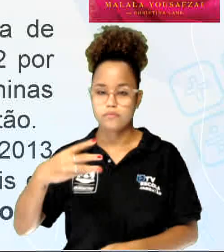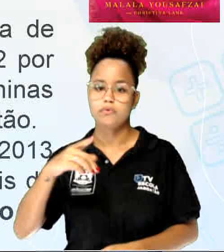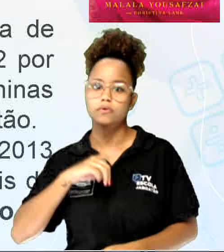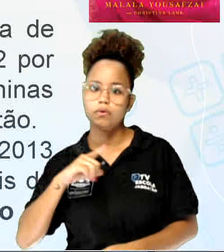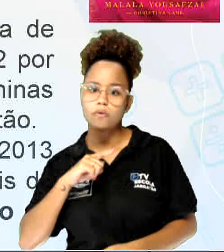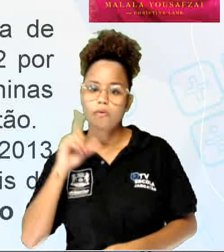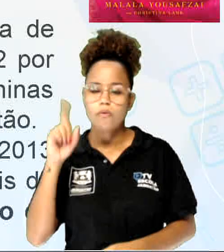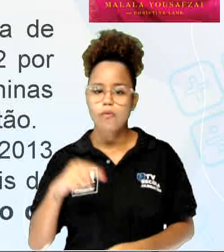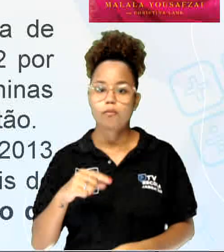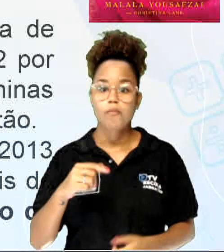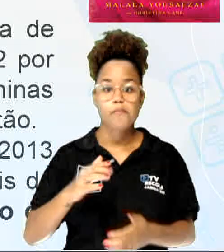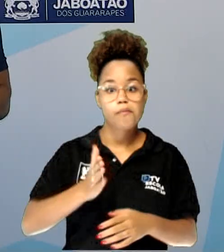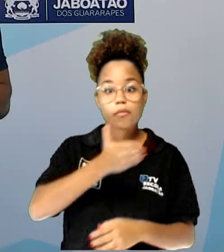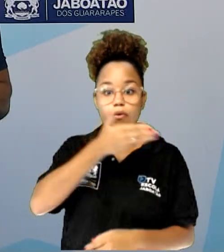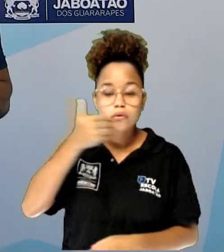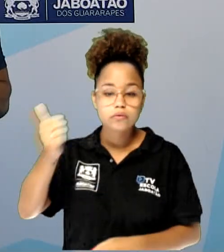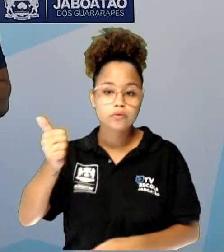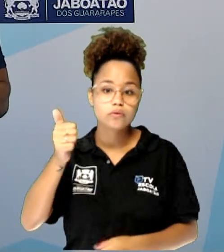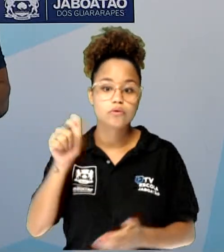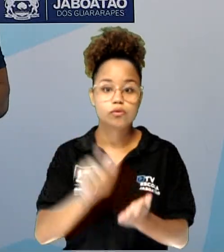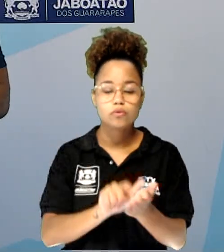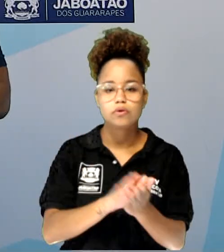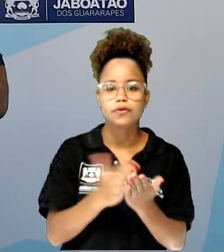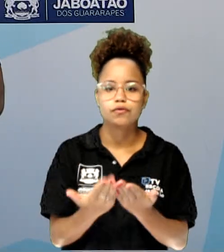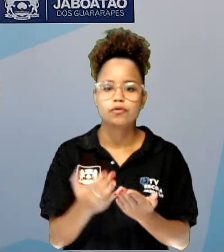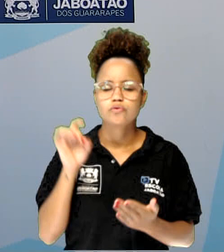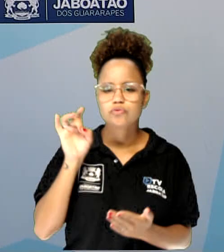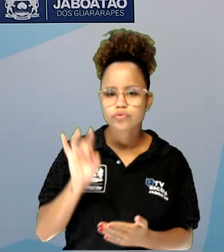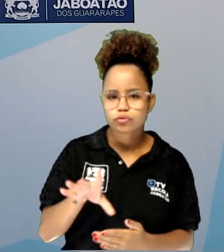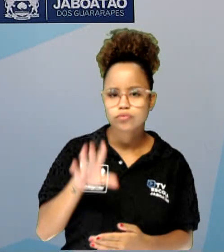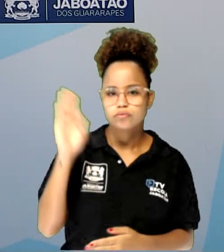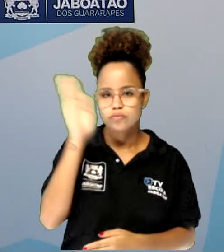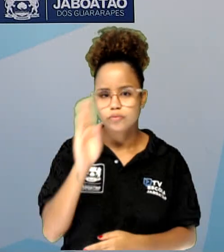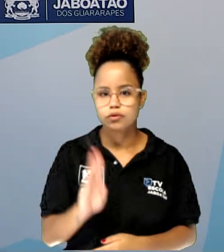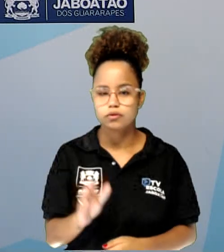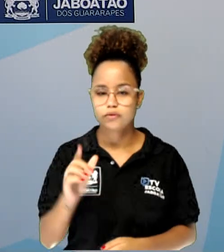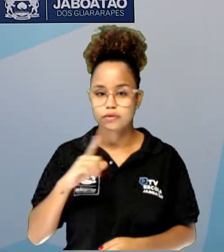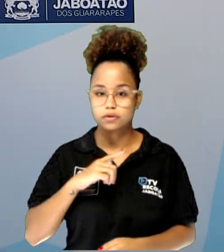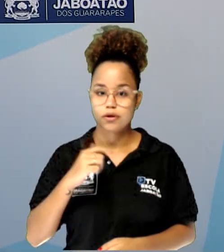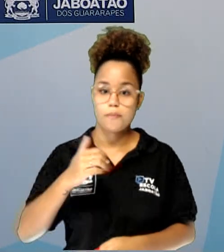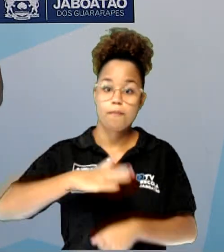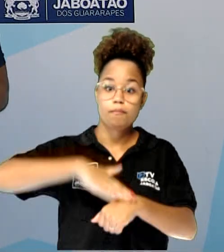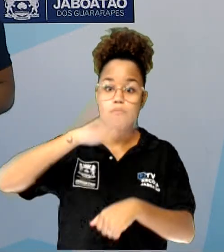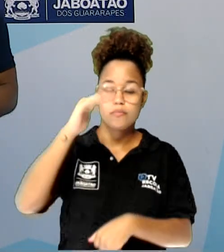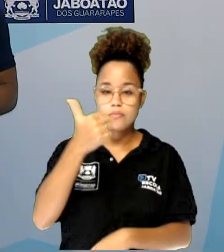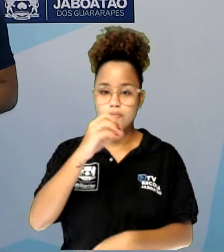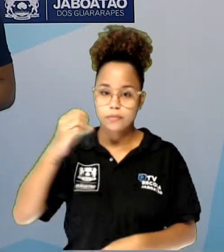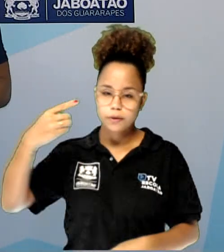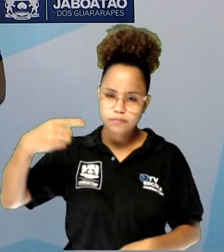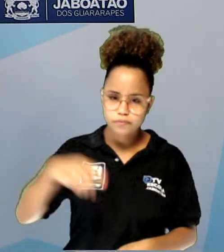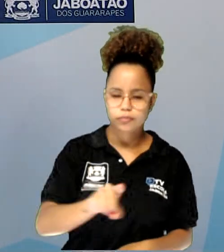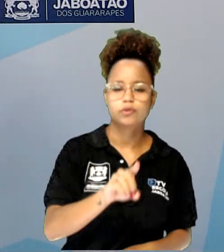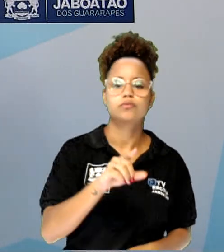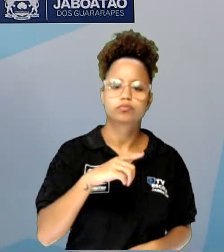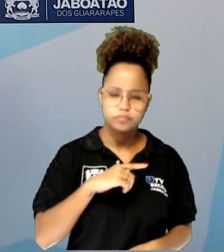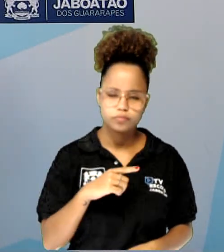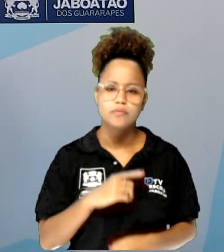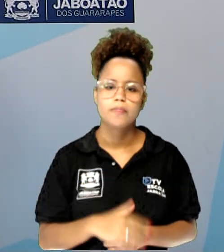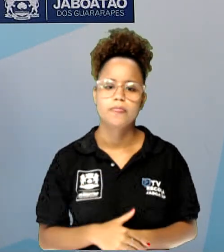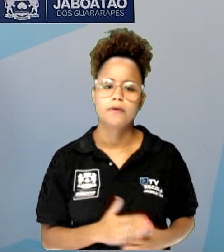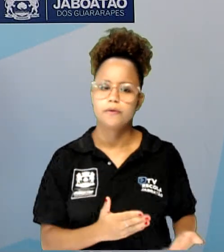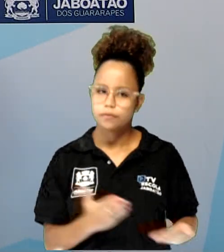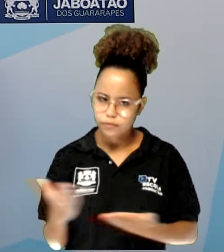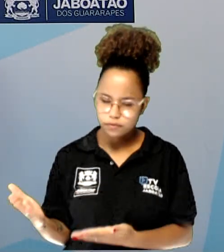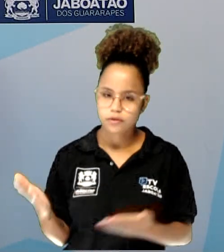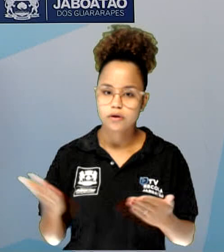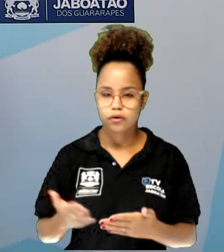-seller. Vendeu só no Brasil mais de 100 mil exemplares. Então eu convido vocês a